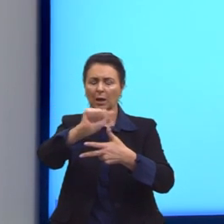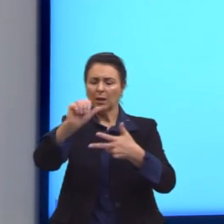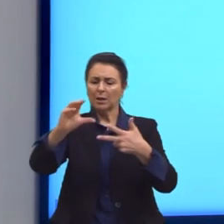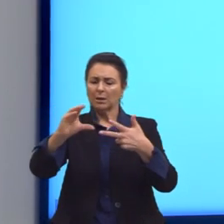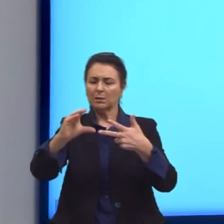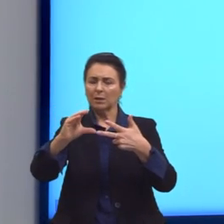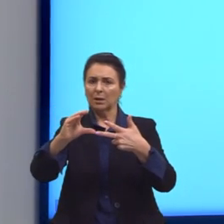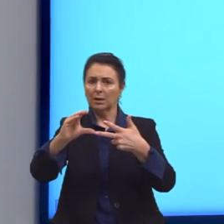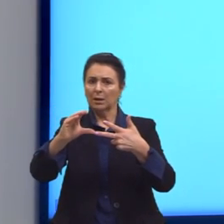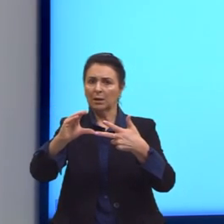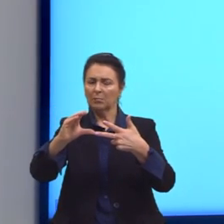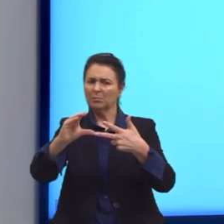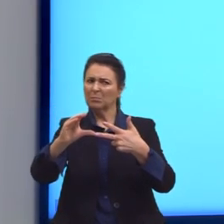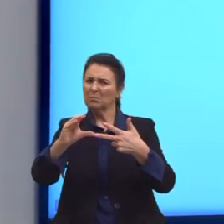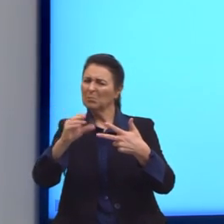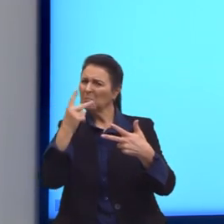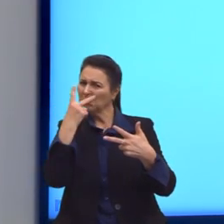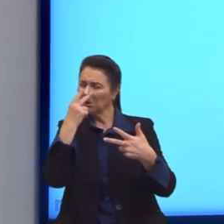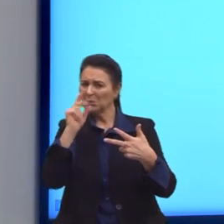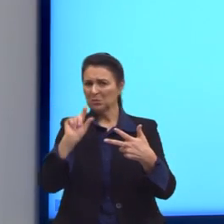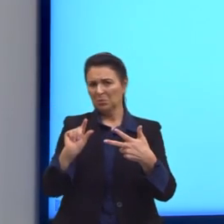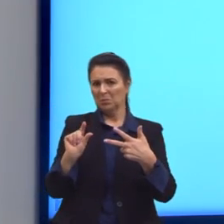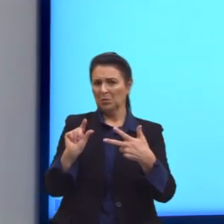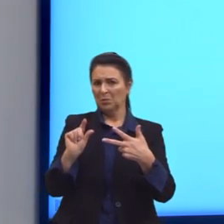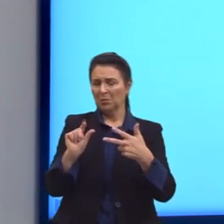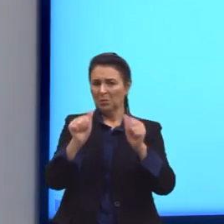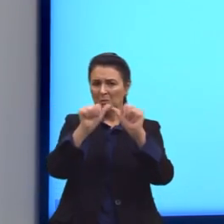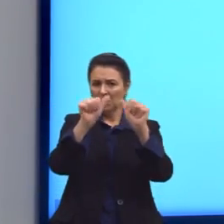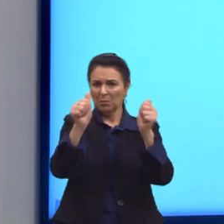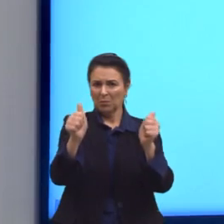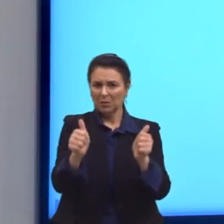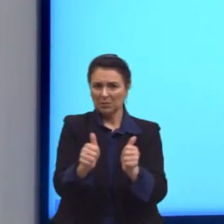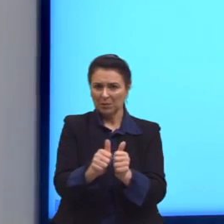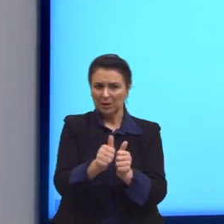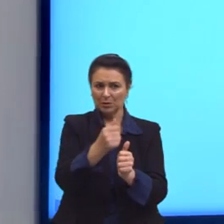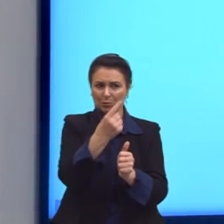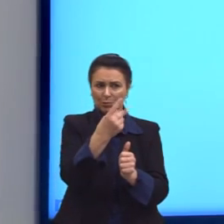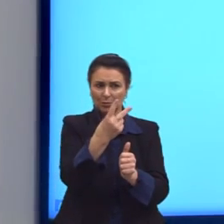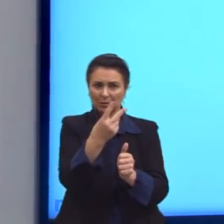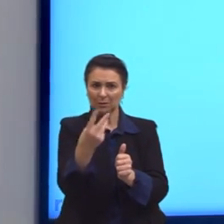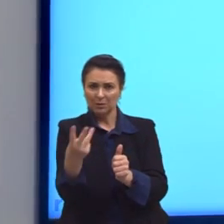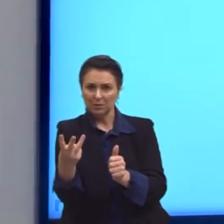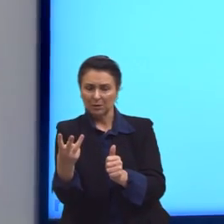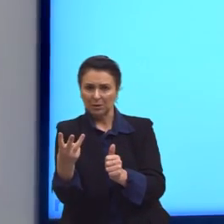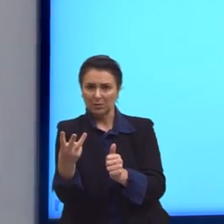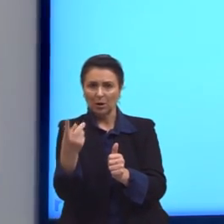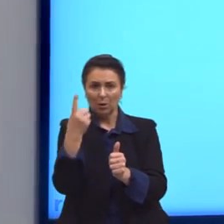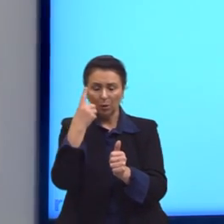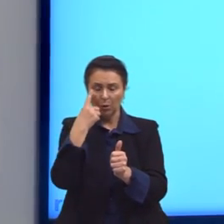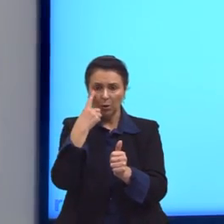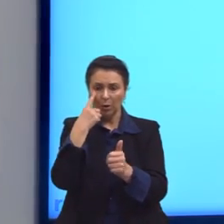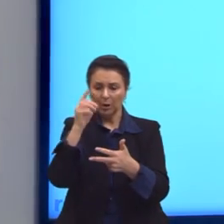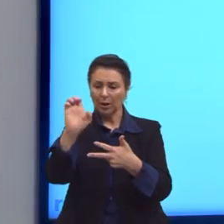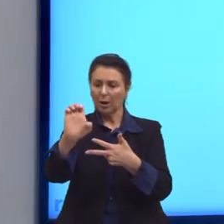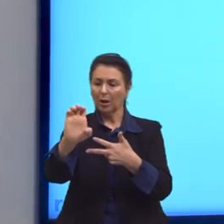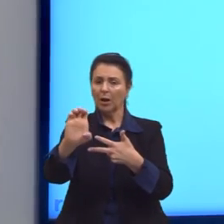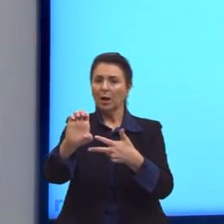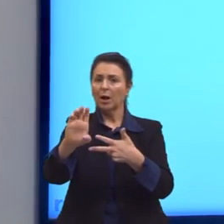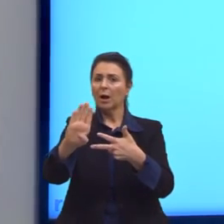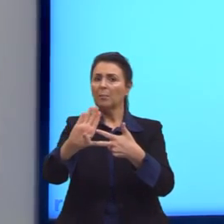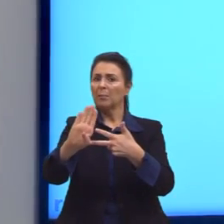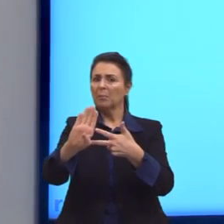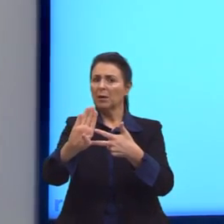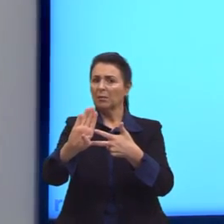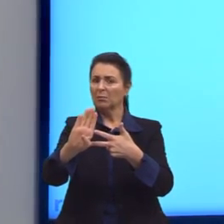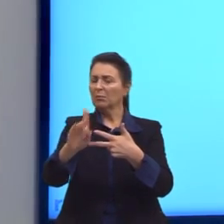possuem certa semelhança com as figuras que nós temos, um, dois e três. Enquanto aqui a figura B, ela também não segue o mesmo